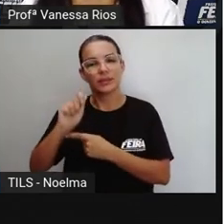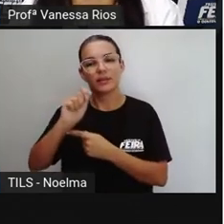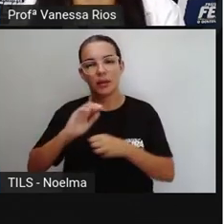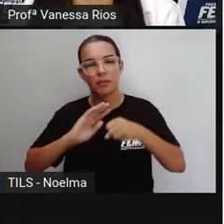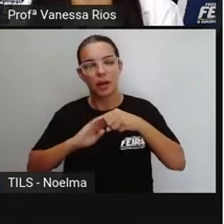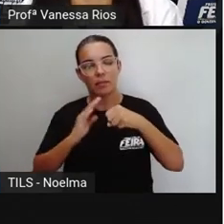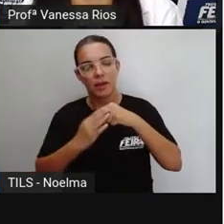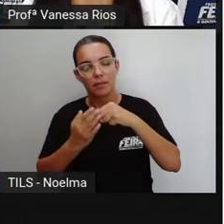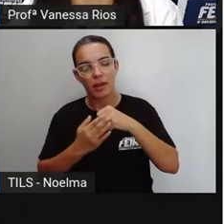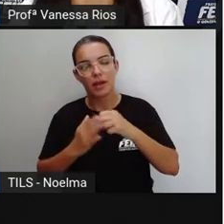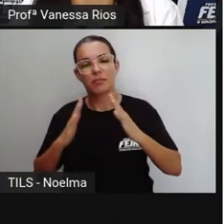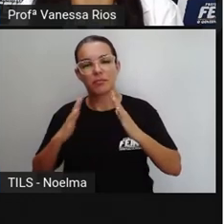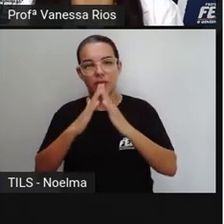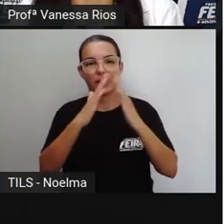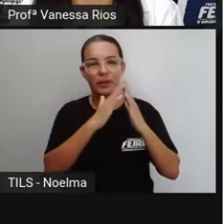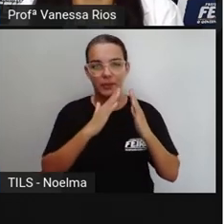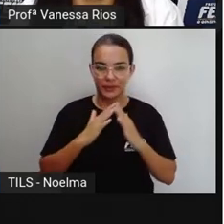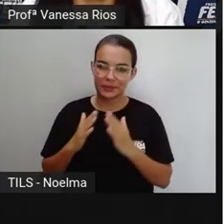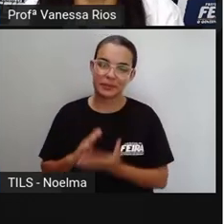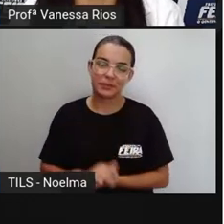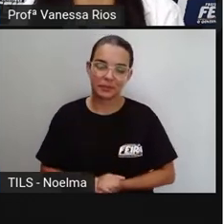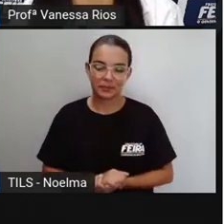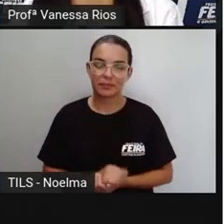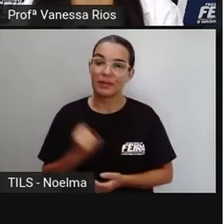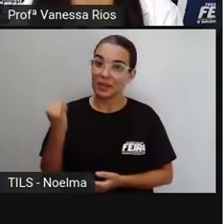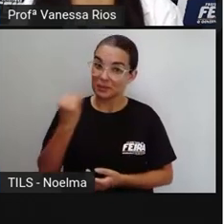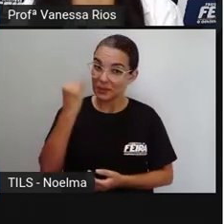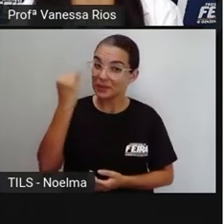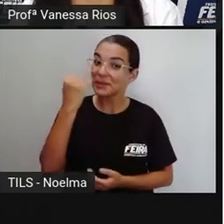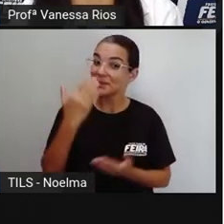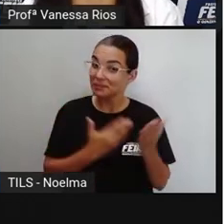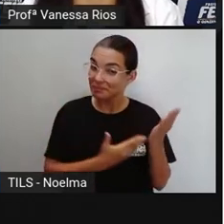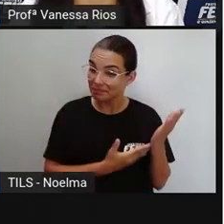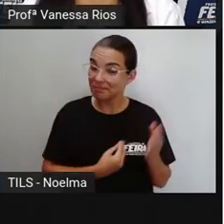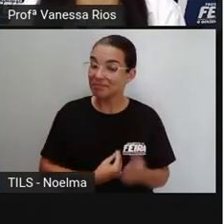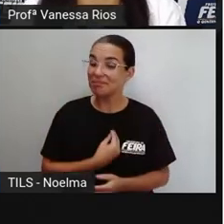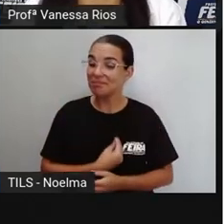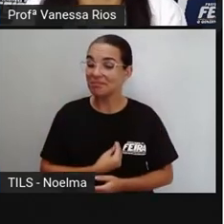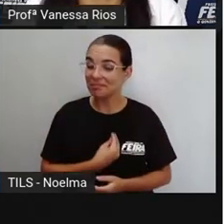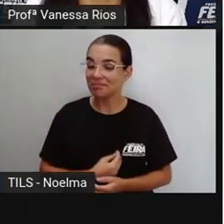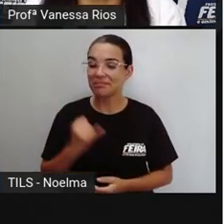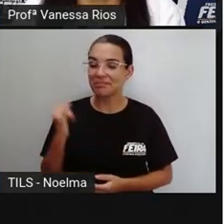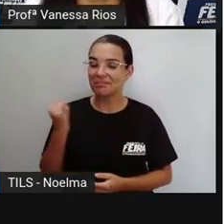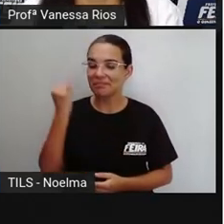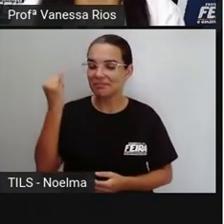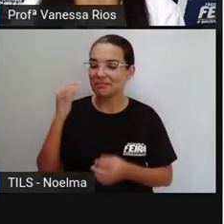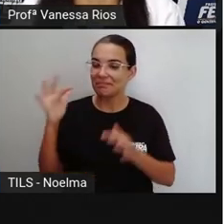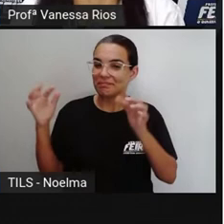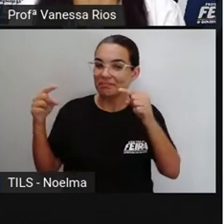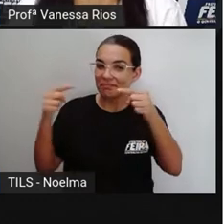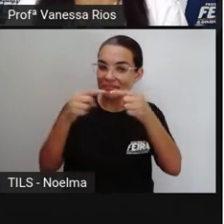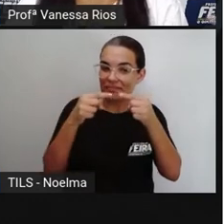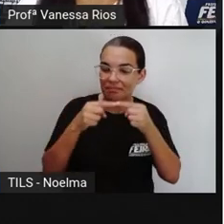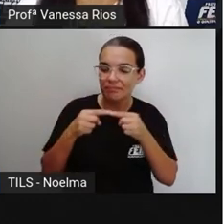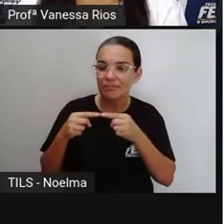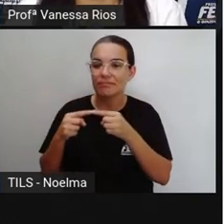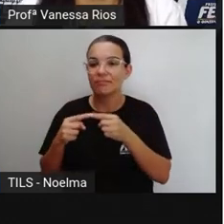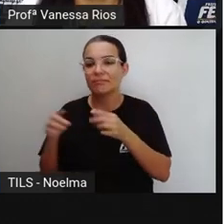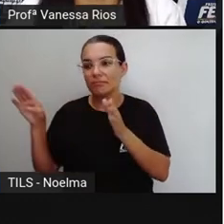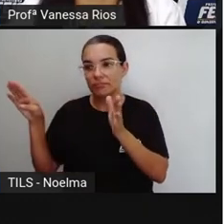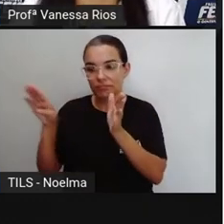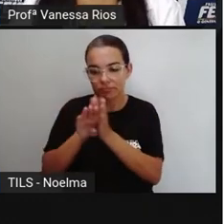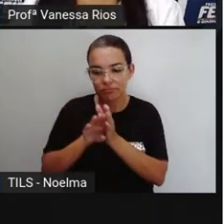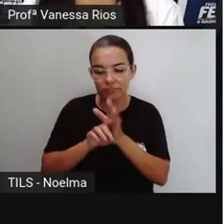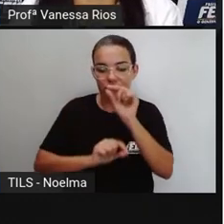moradores. Então, a gente observa a importância das associações em fazer essa ligação, em fazer chegar